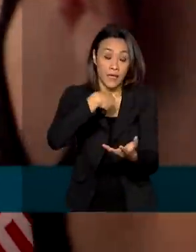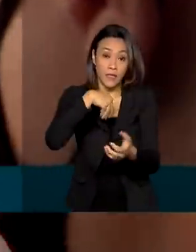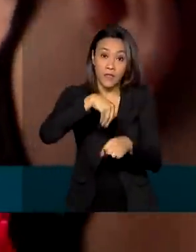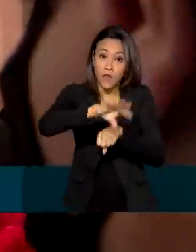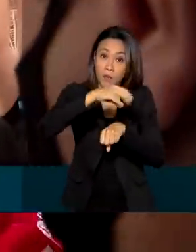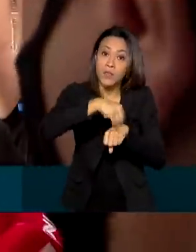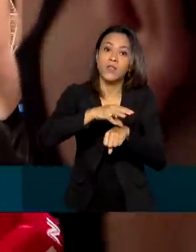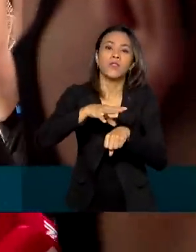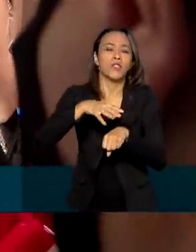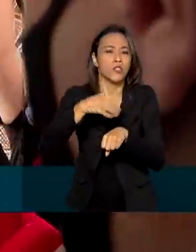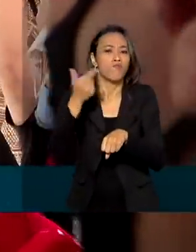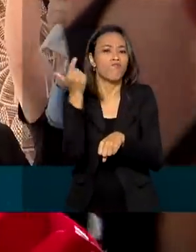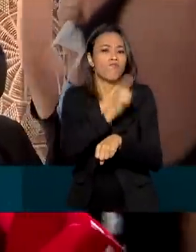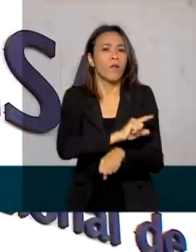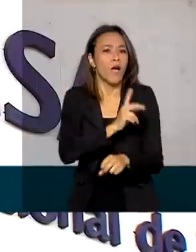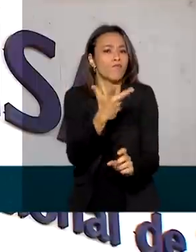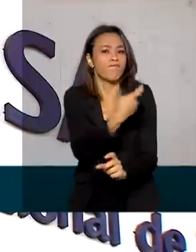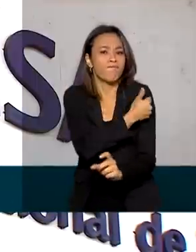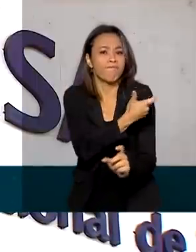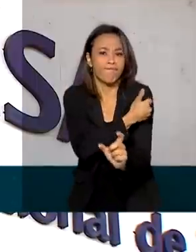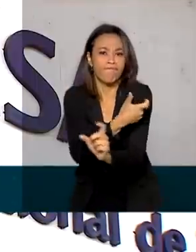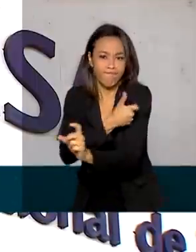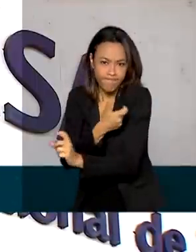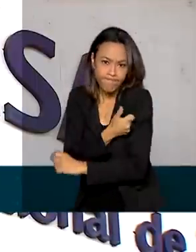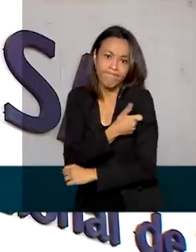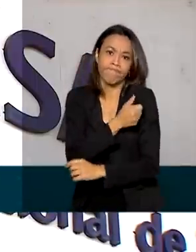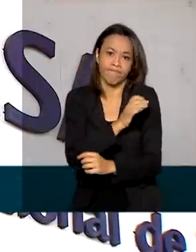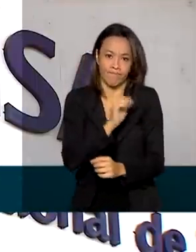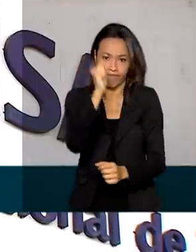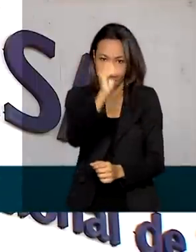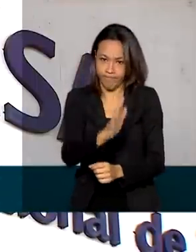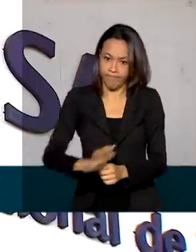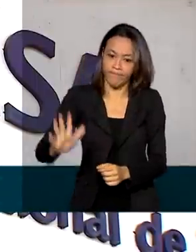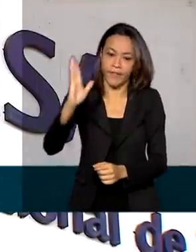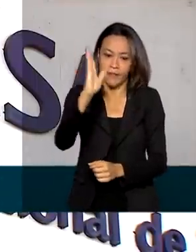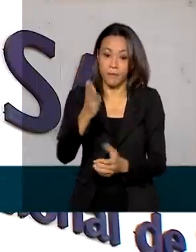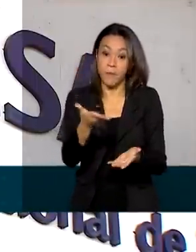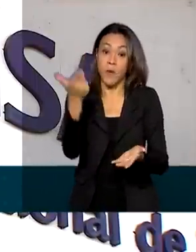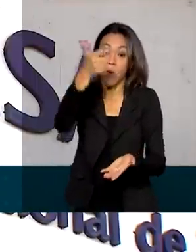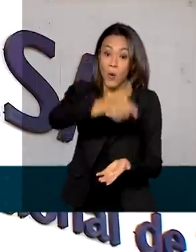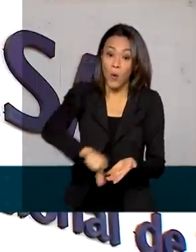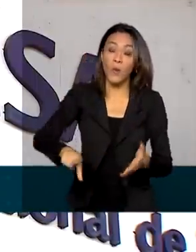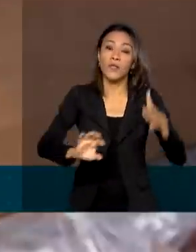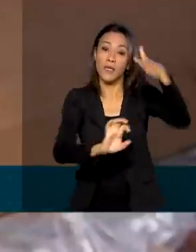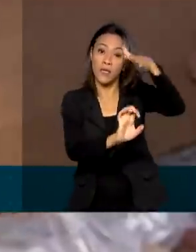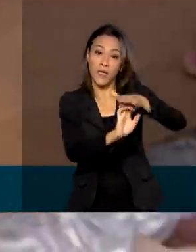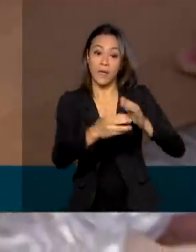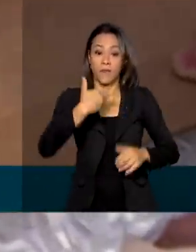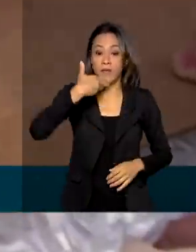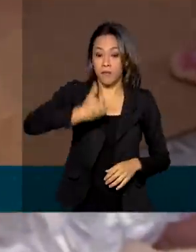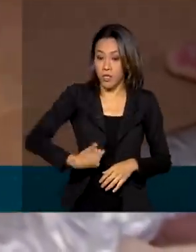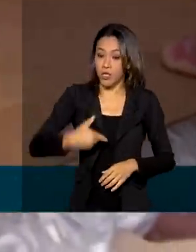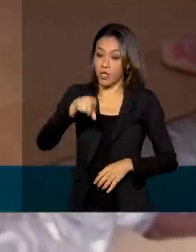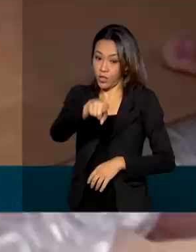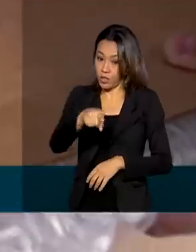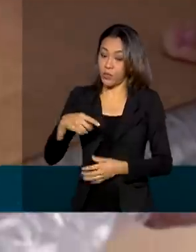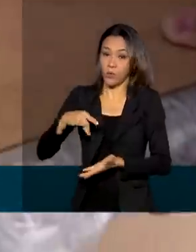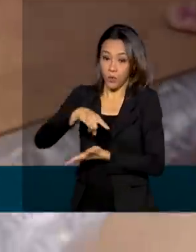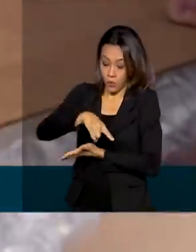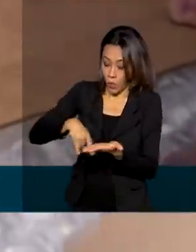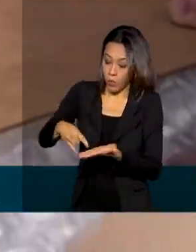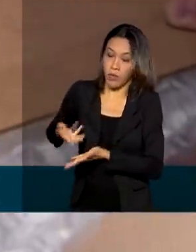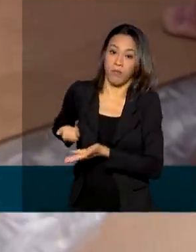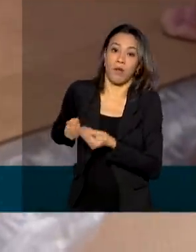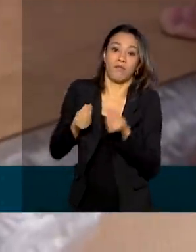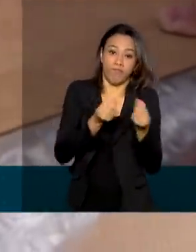vacinas estão sendo realmente aplicadas. É isso que nós queremos. E outra vacina fez o pedido de registro na Anvisa, a do laboratório Janssen.